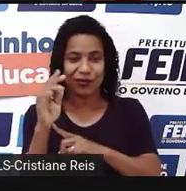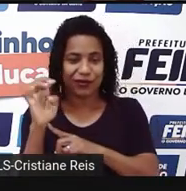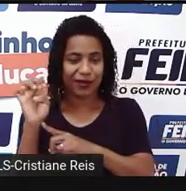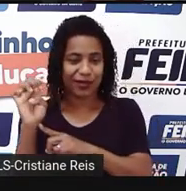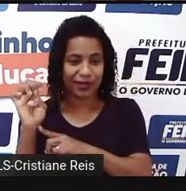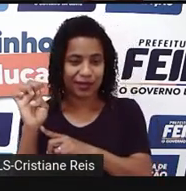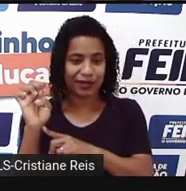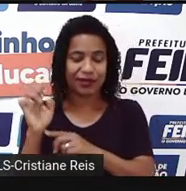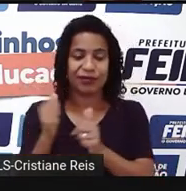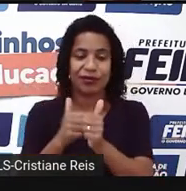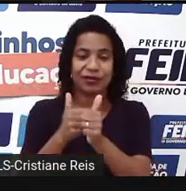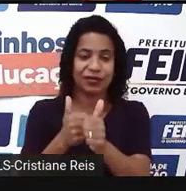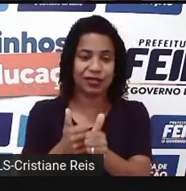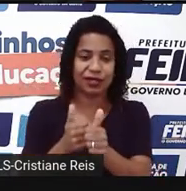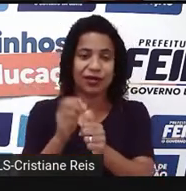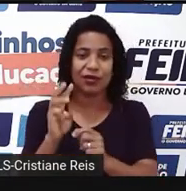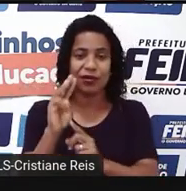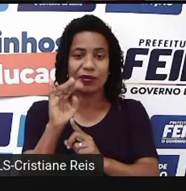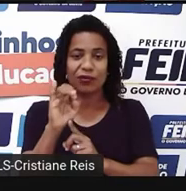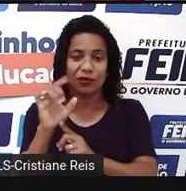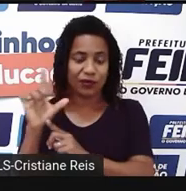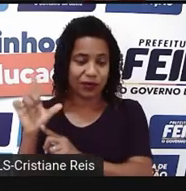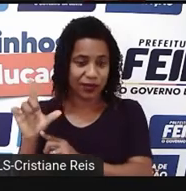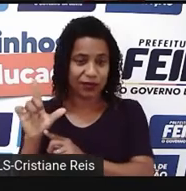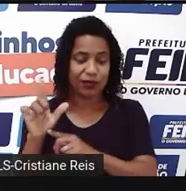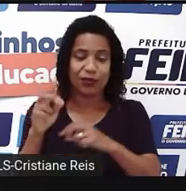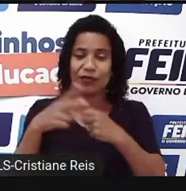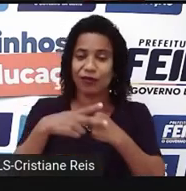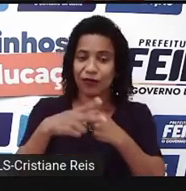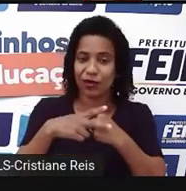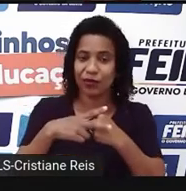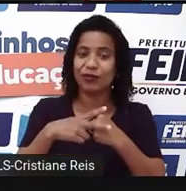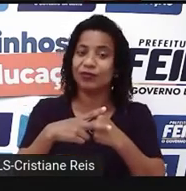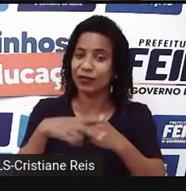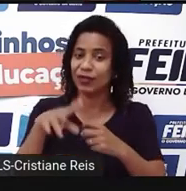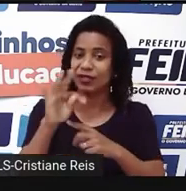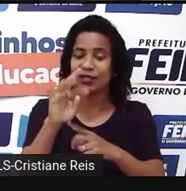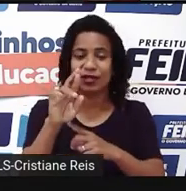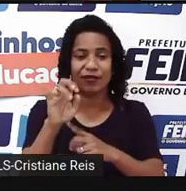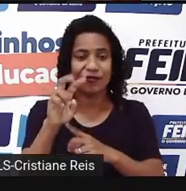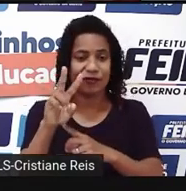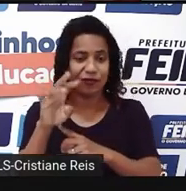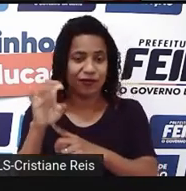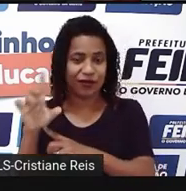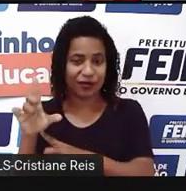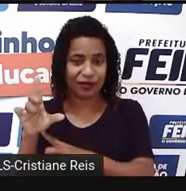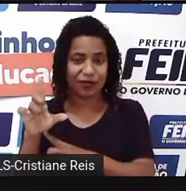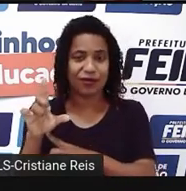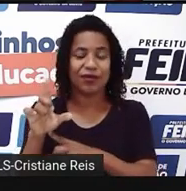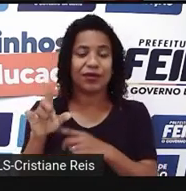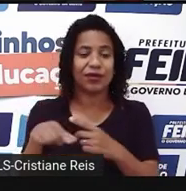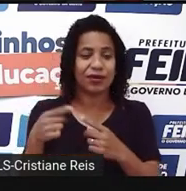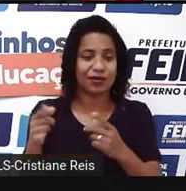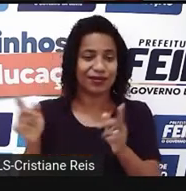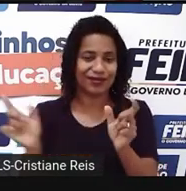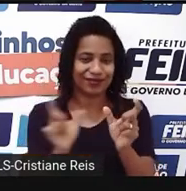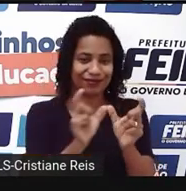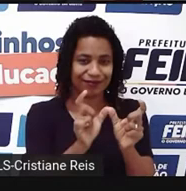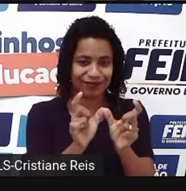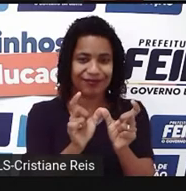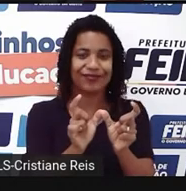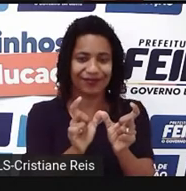auxiliar will, o verbo que indica a ação travel, que viajar, o complemento by plane,